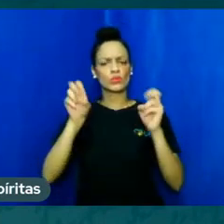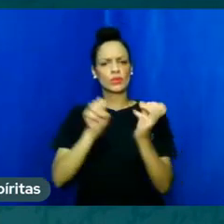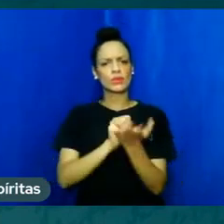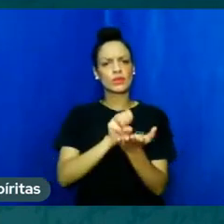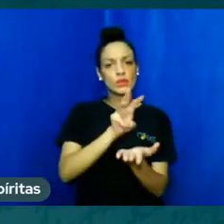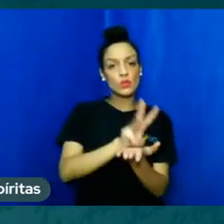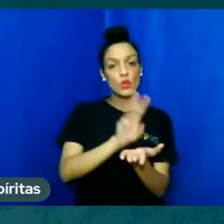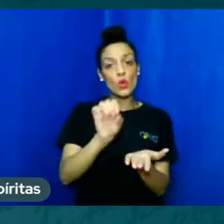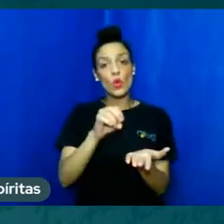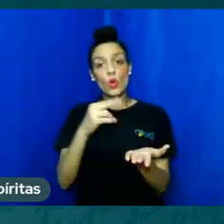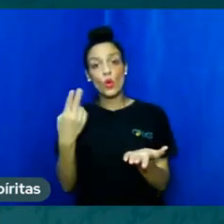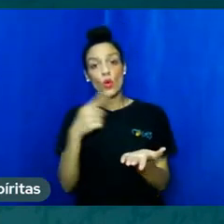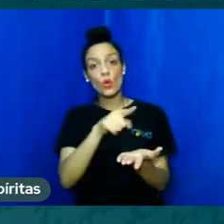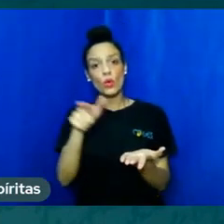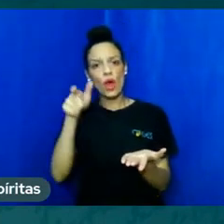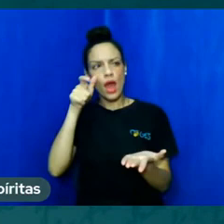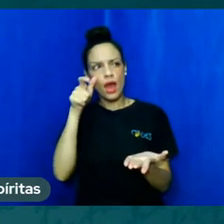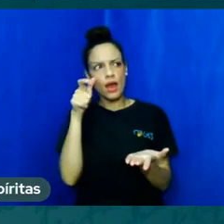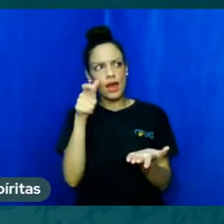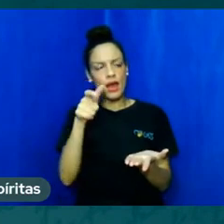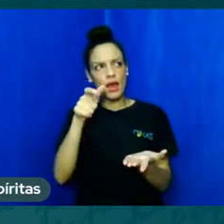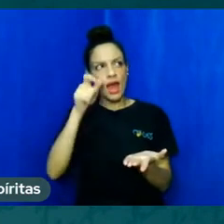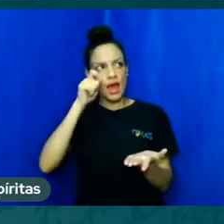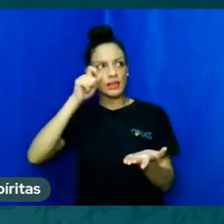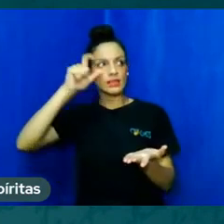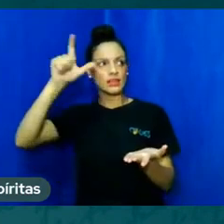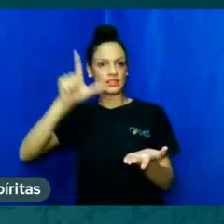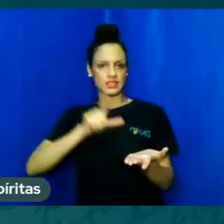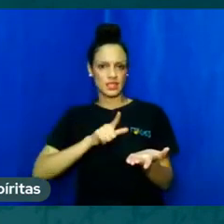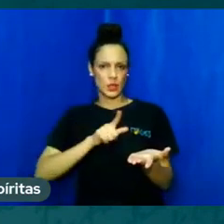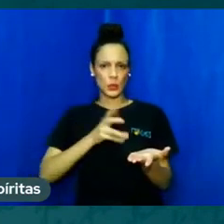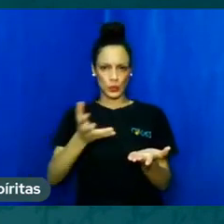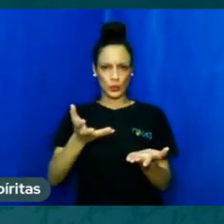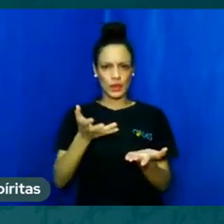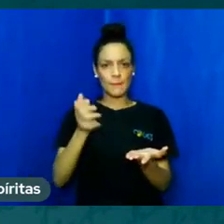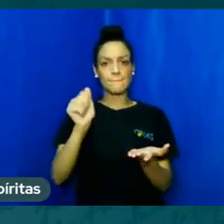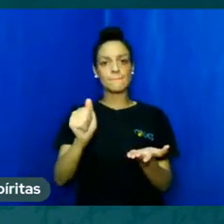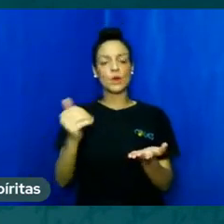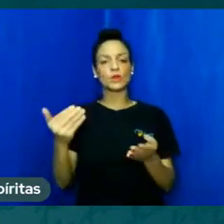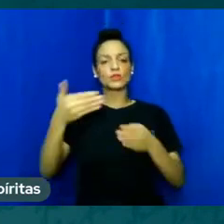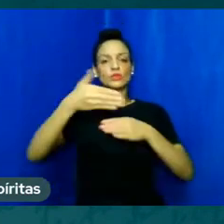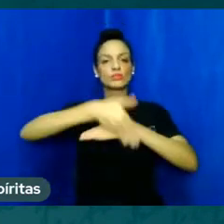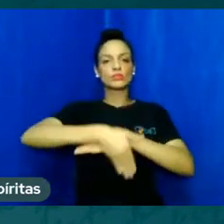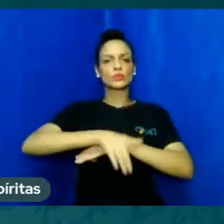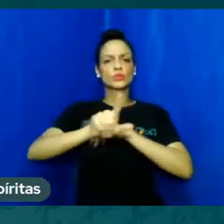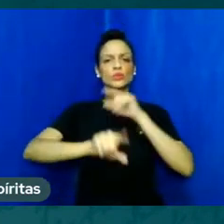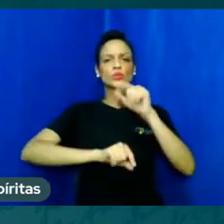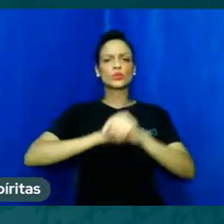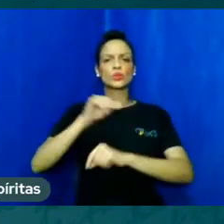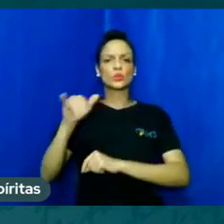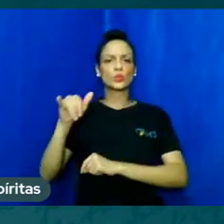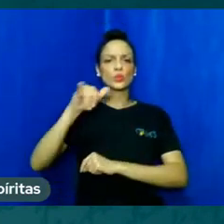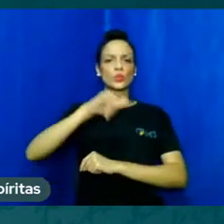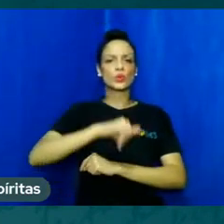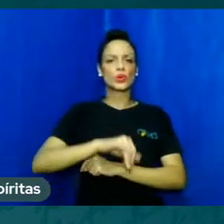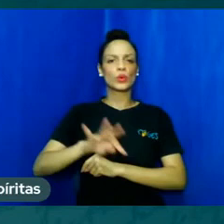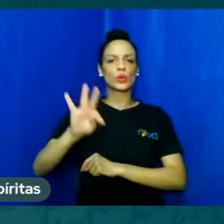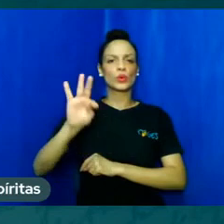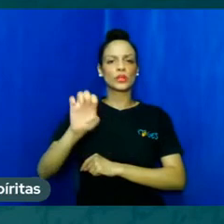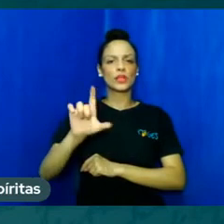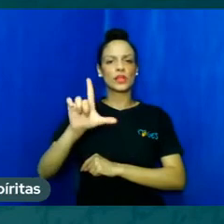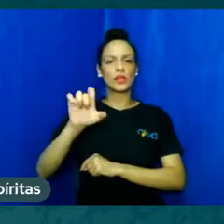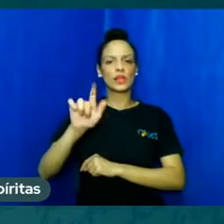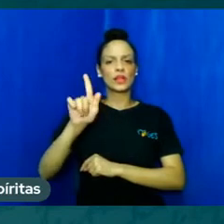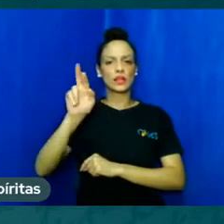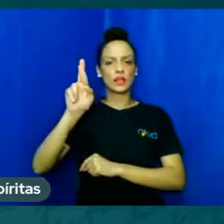gostaria de ficar atento à programação do nosso estudo acesse o nosso telegrama arroba estudo underline